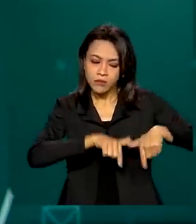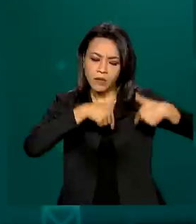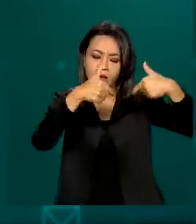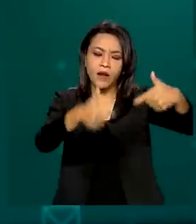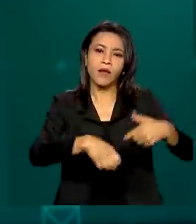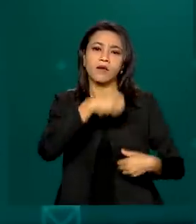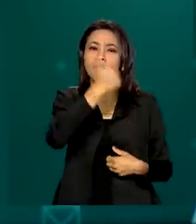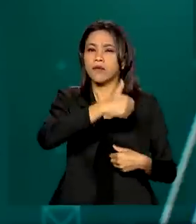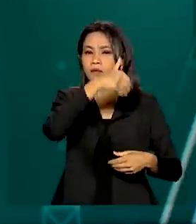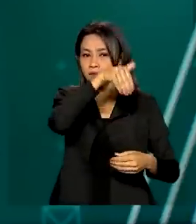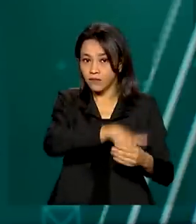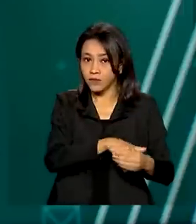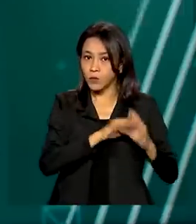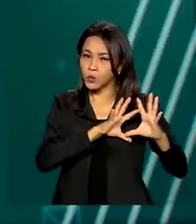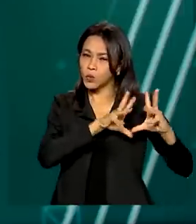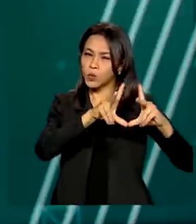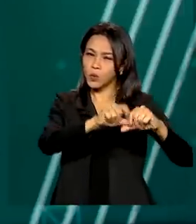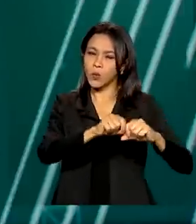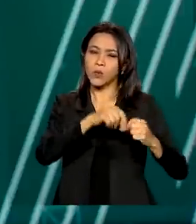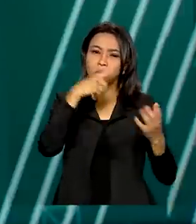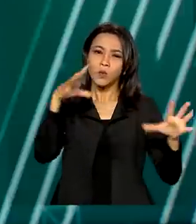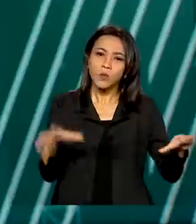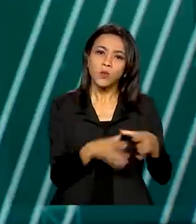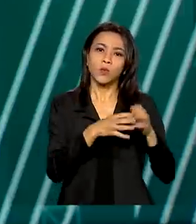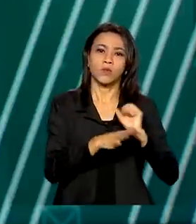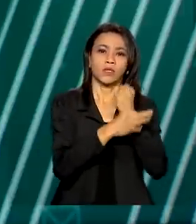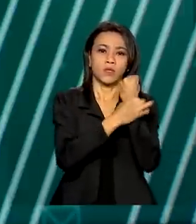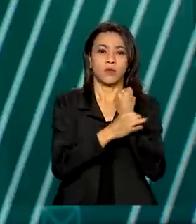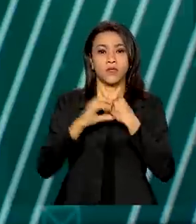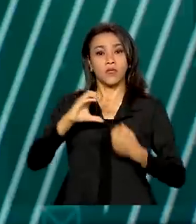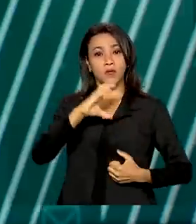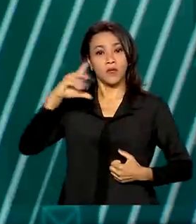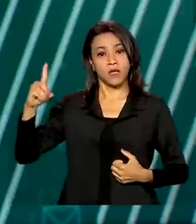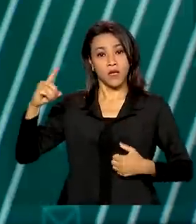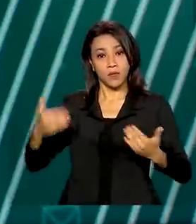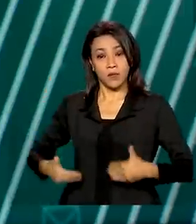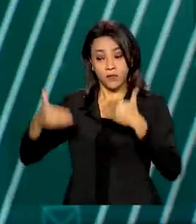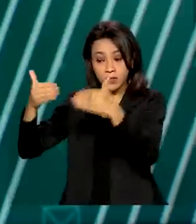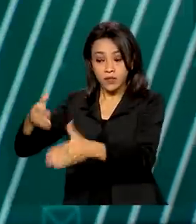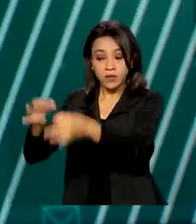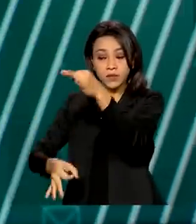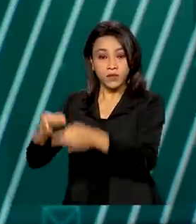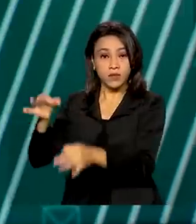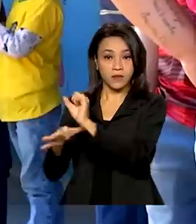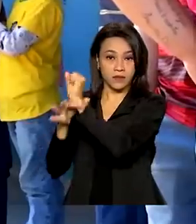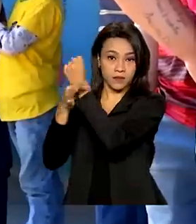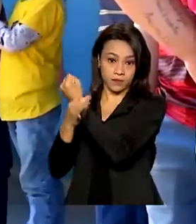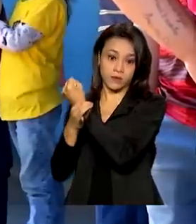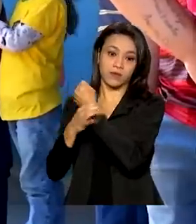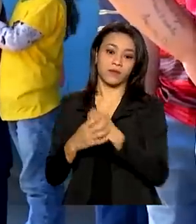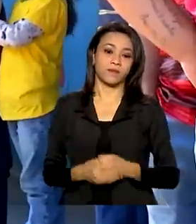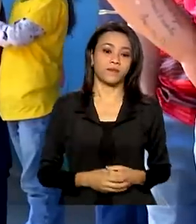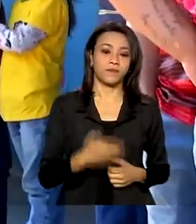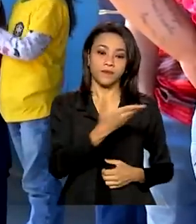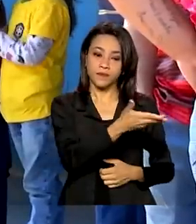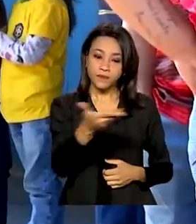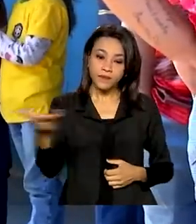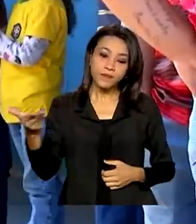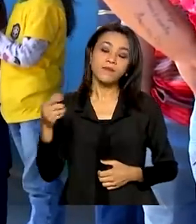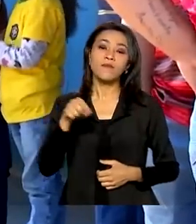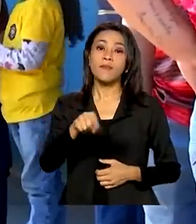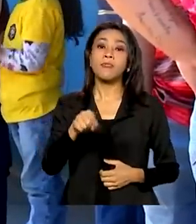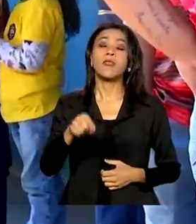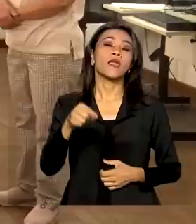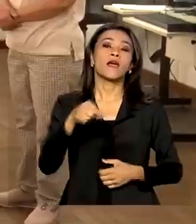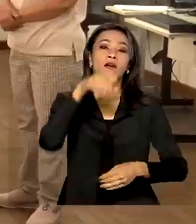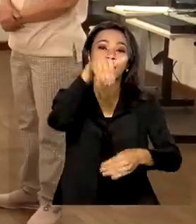turno. Todo o esquema de segurança foi coordenado pelo Ministério da Justiça e Segurança Pública. A Operação Eleições